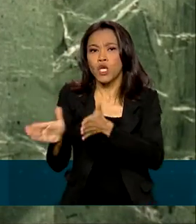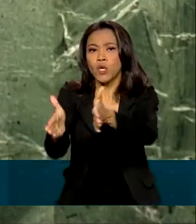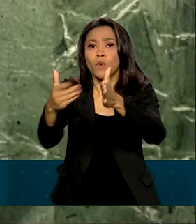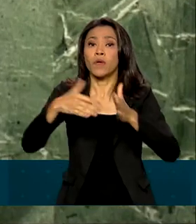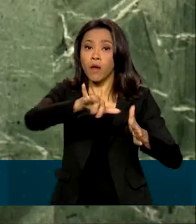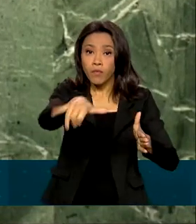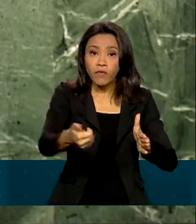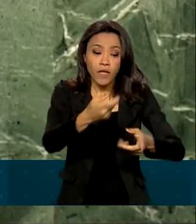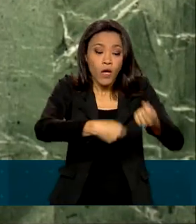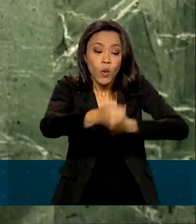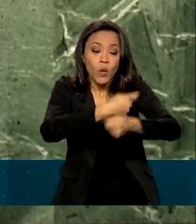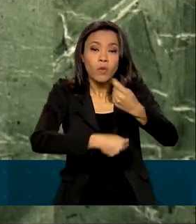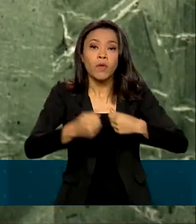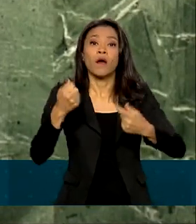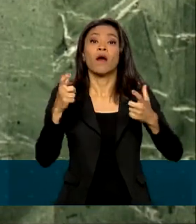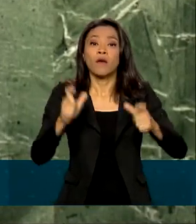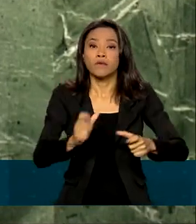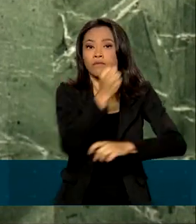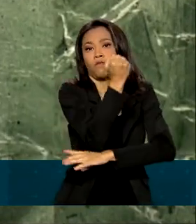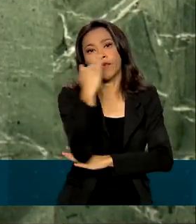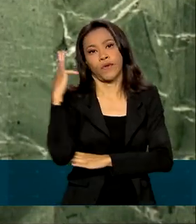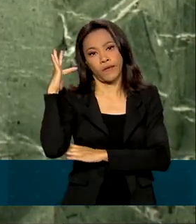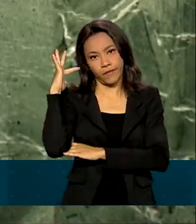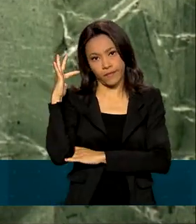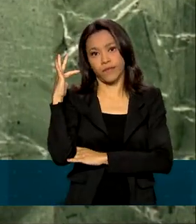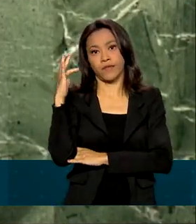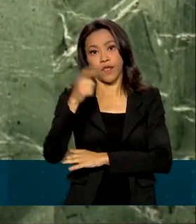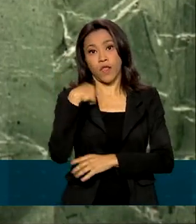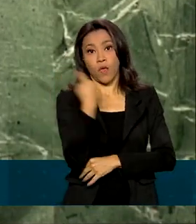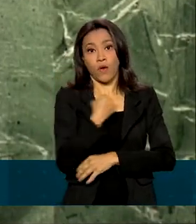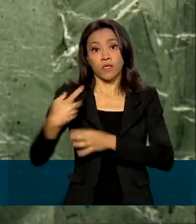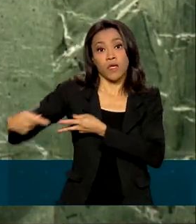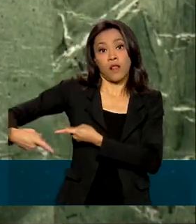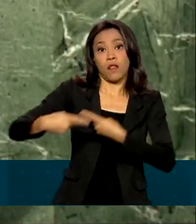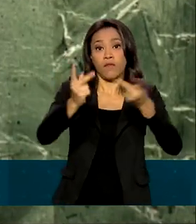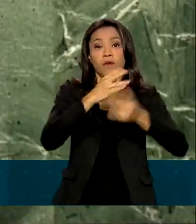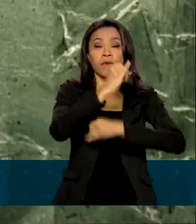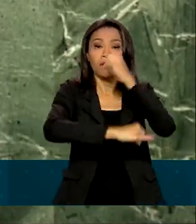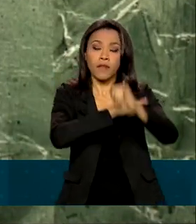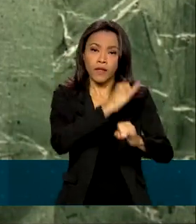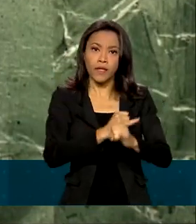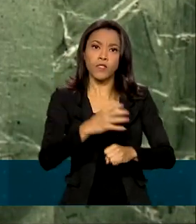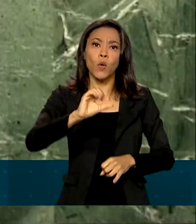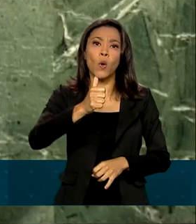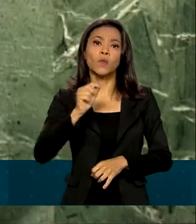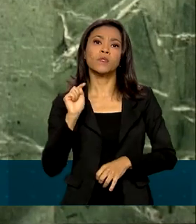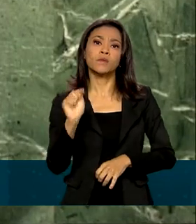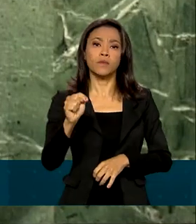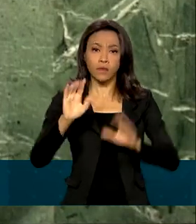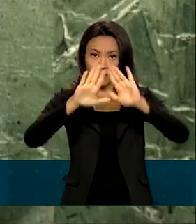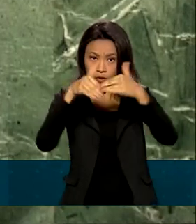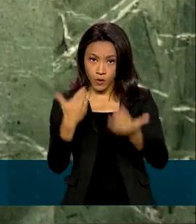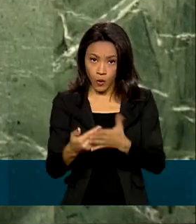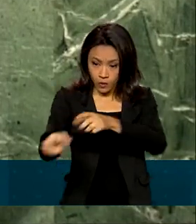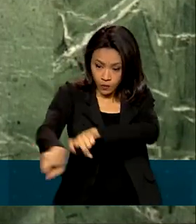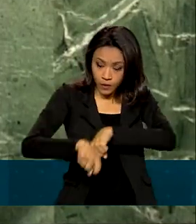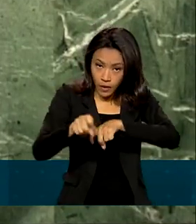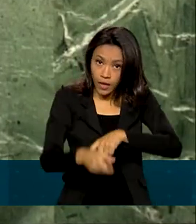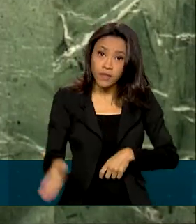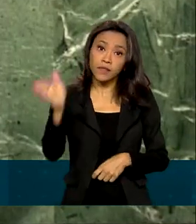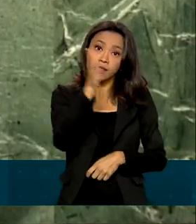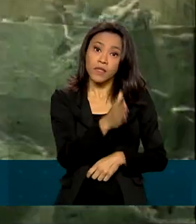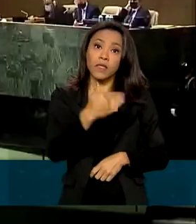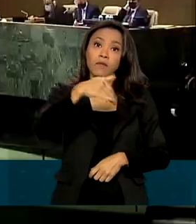econômico da floresta. Levamos internet a mais de 11 mil escolas rurais e a mais de 500